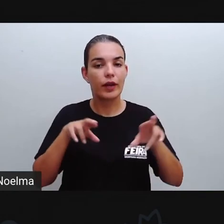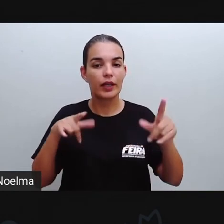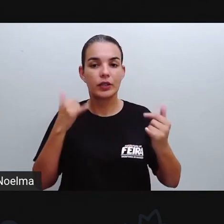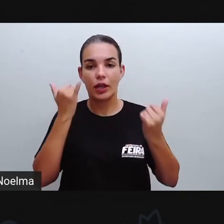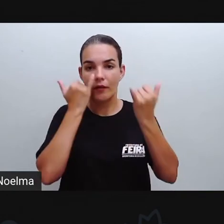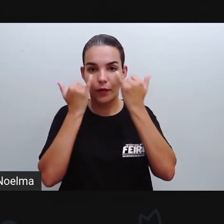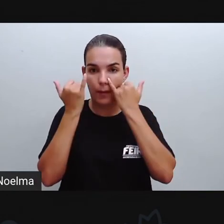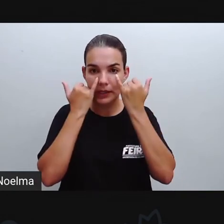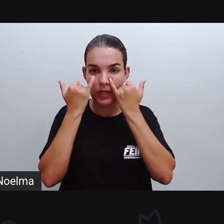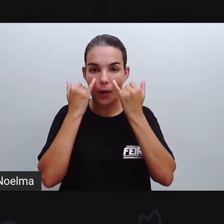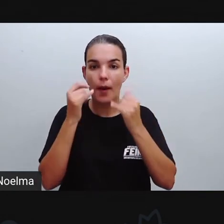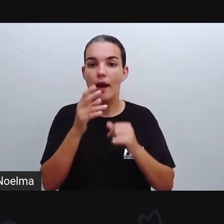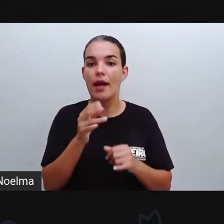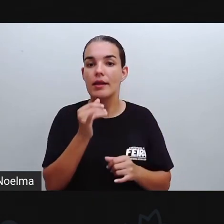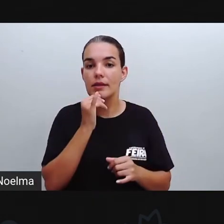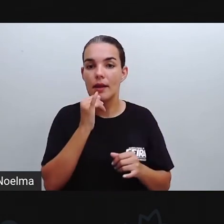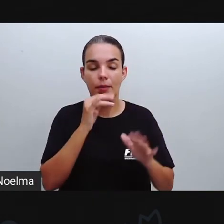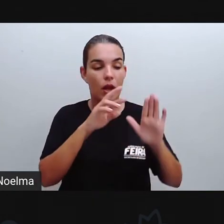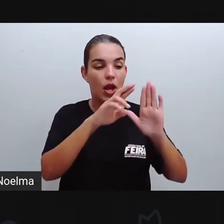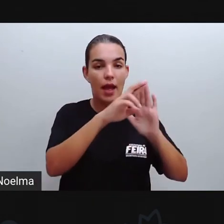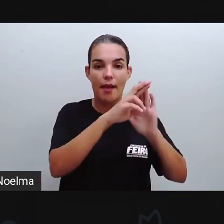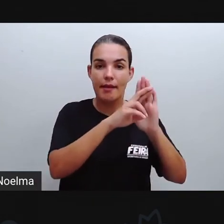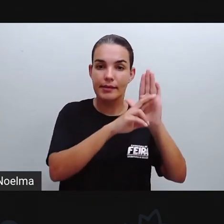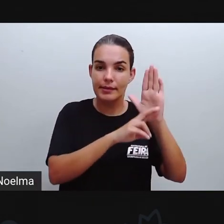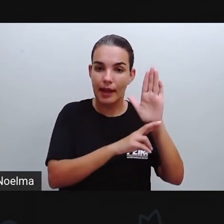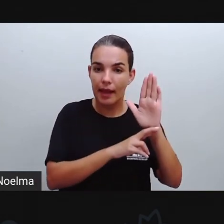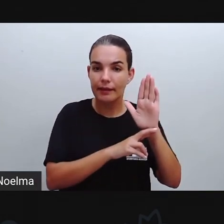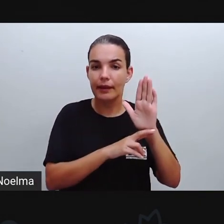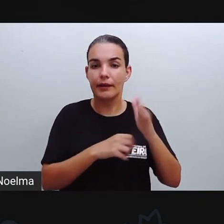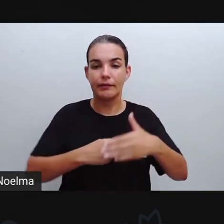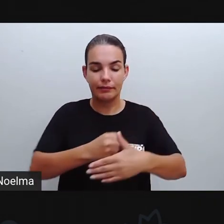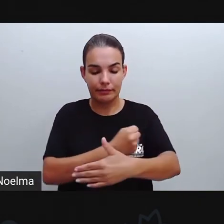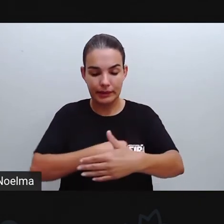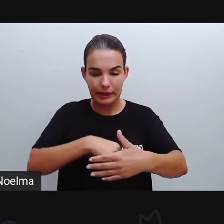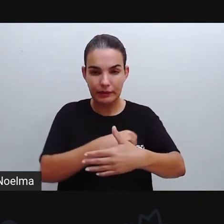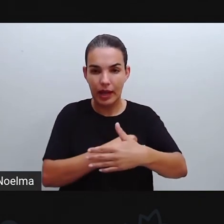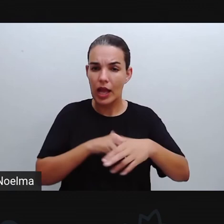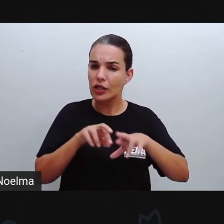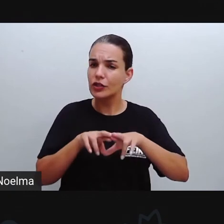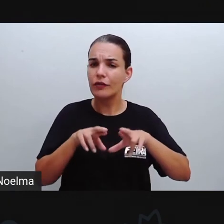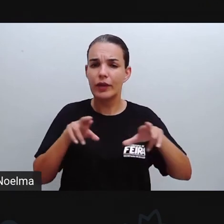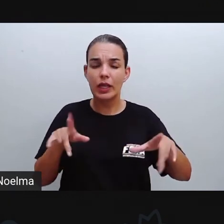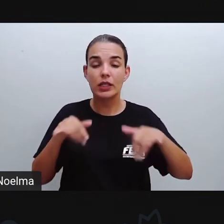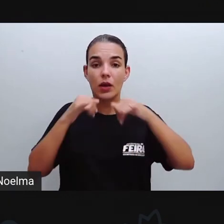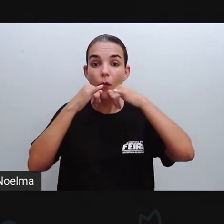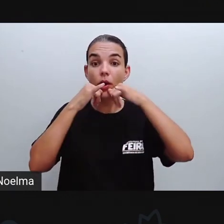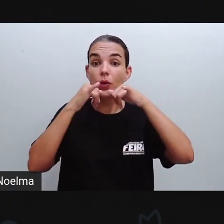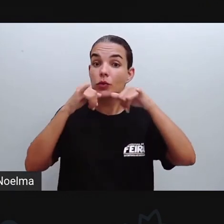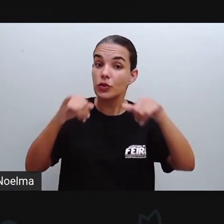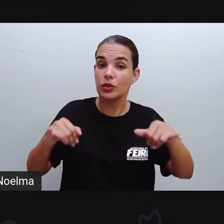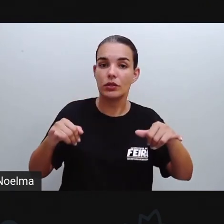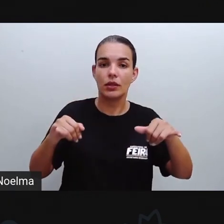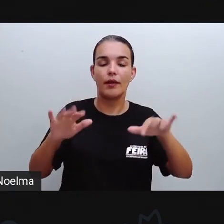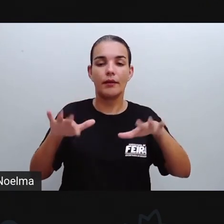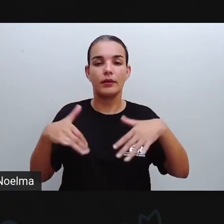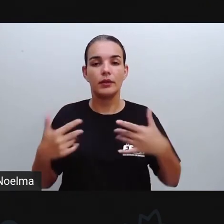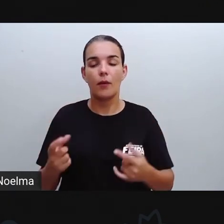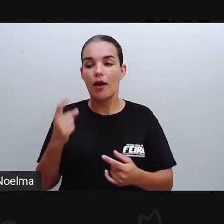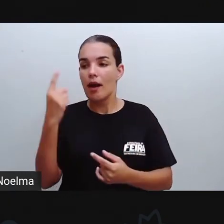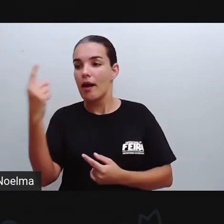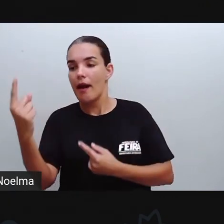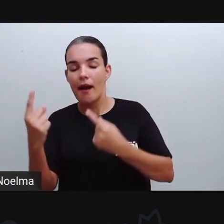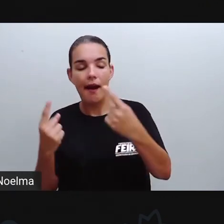é diferente de uma bula, que é diferente de uma notícia. Então, de acordo com o